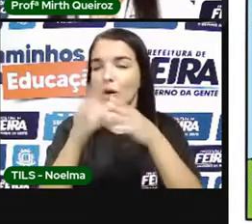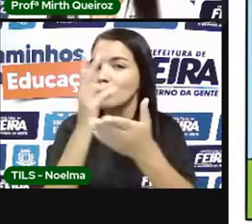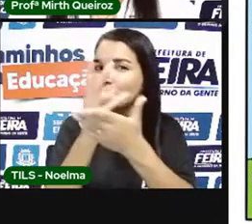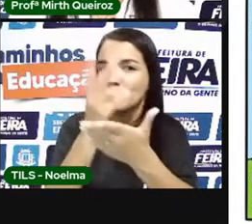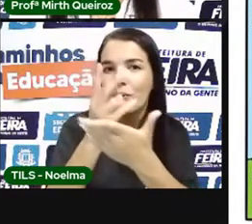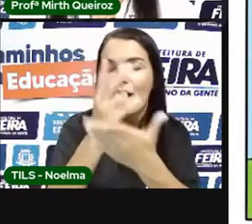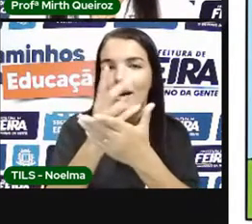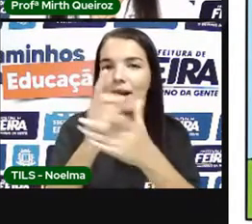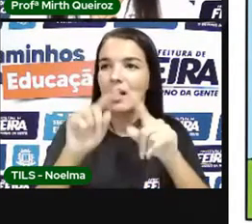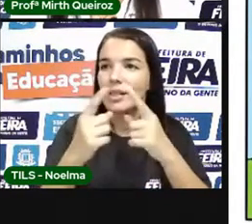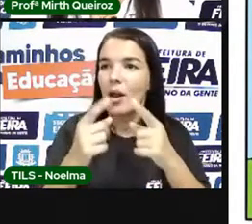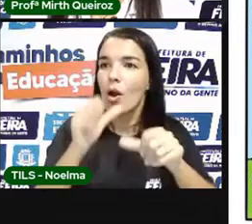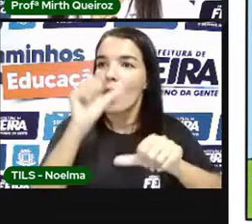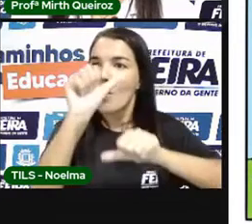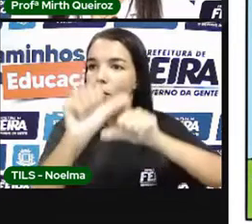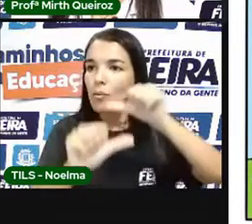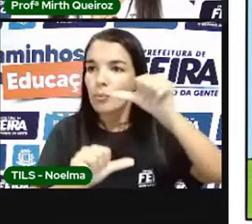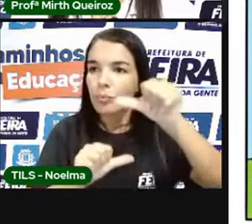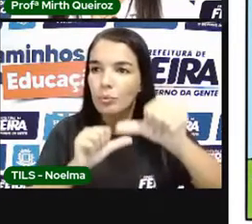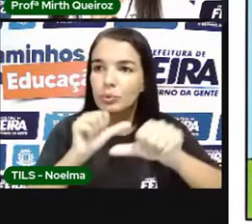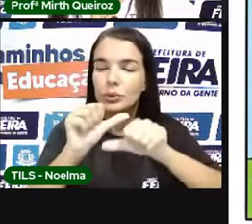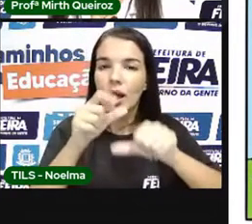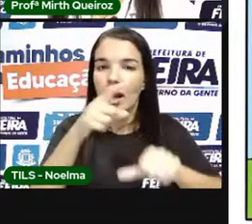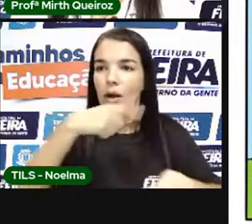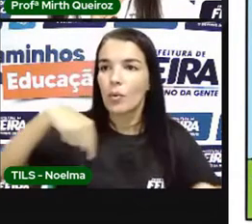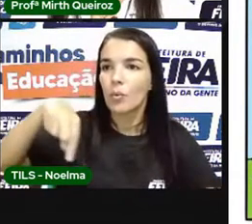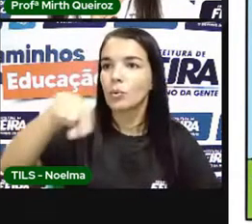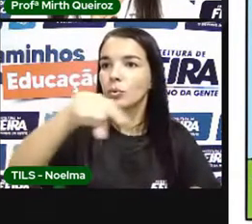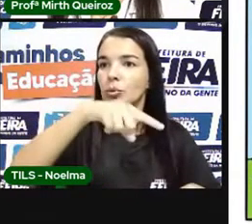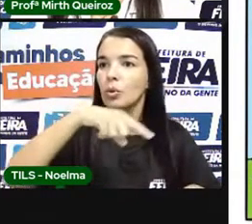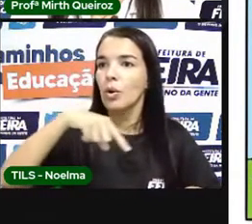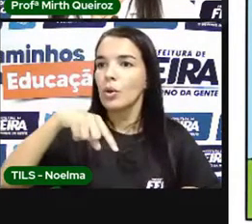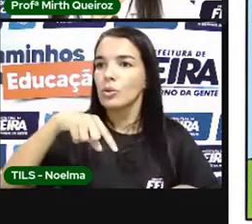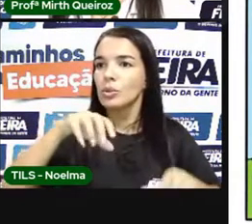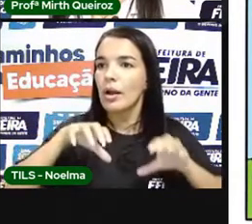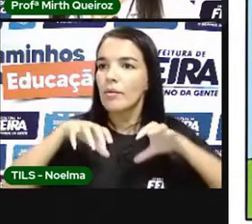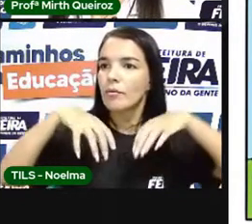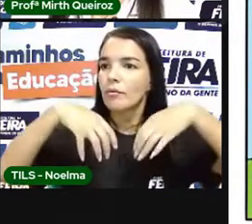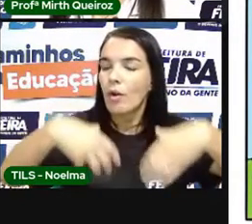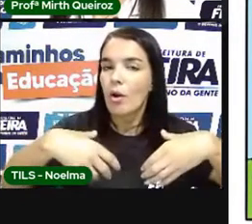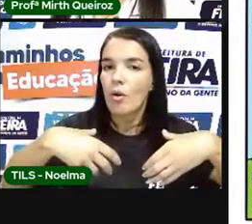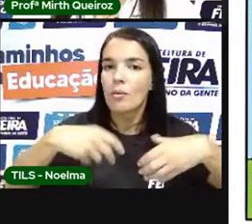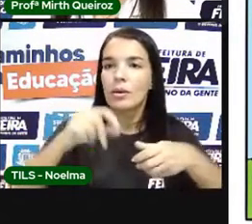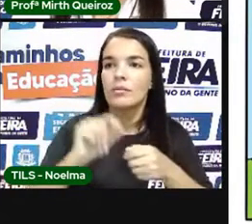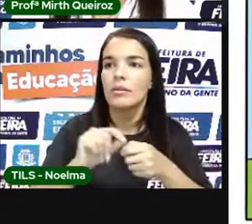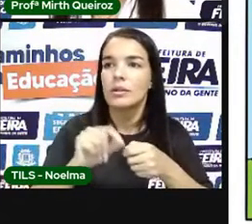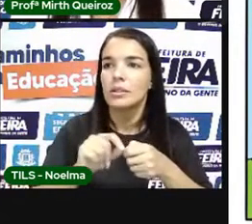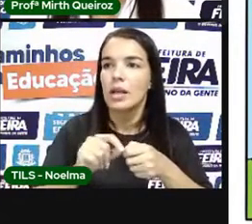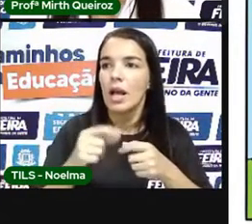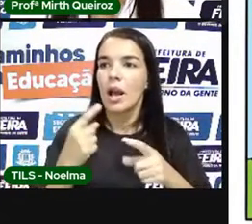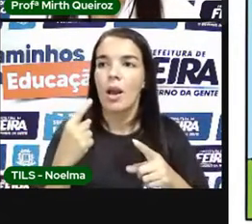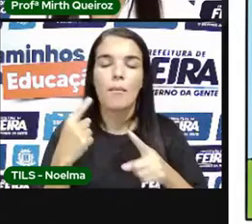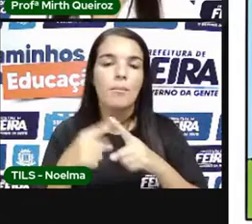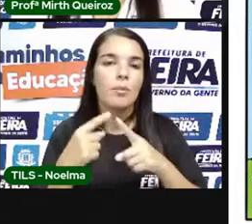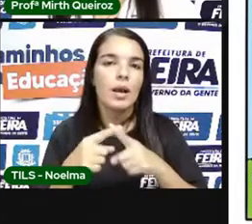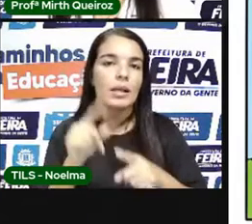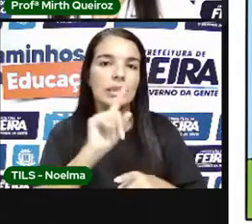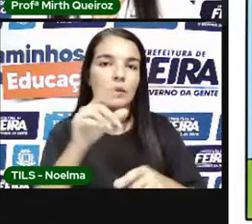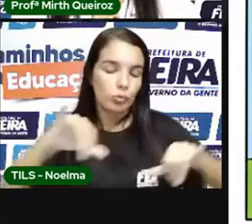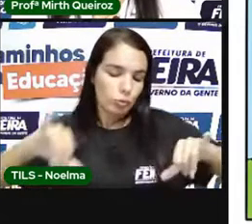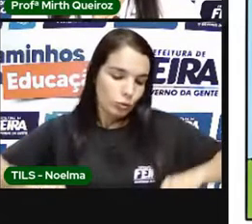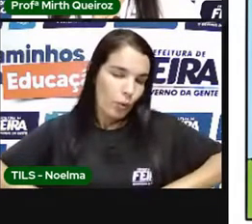Vamos mudar O nosso comportamento Para que Futuramente A gente Não venha Sofrer